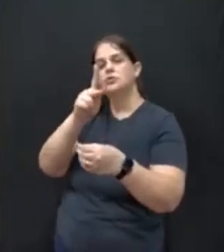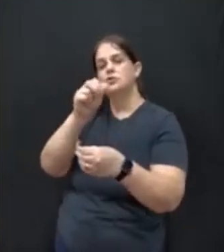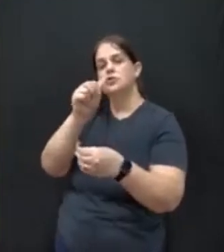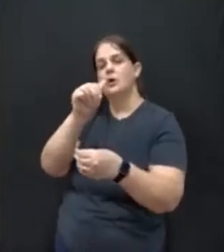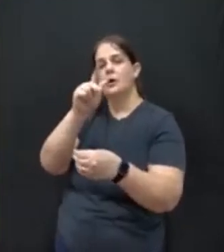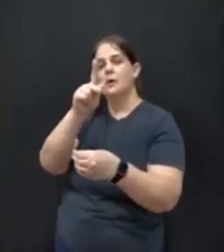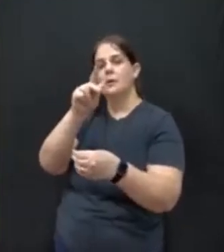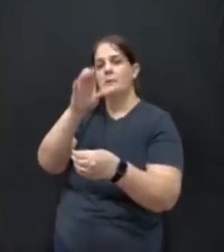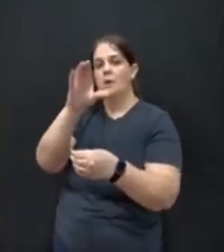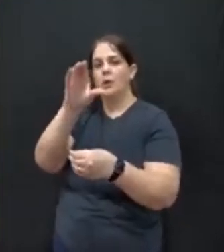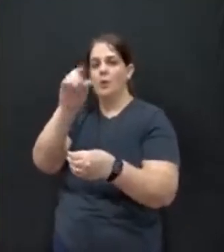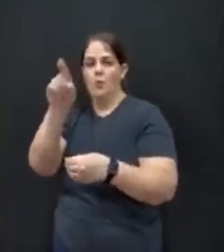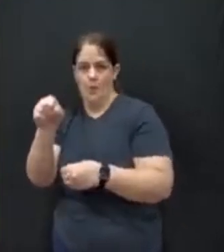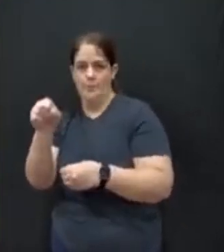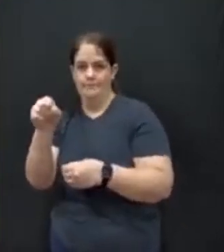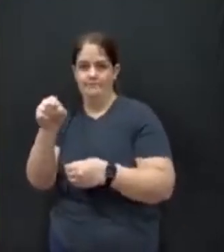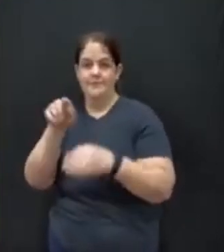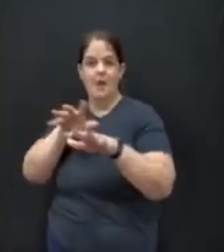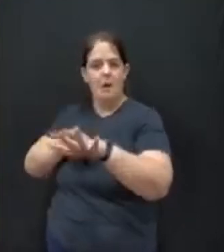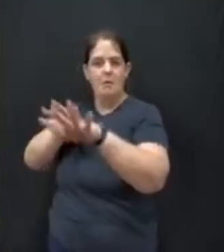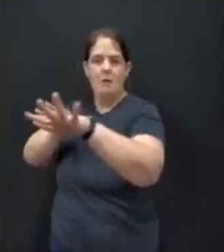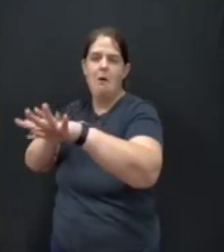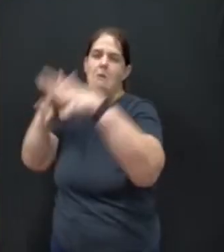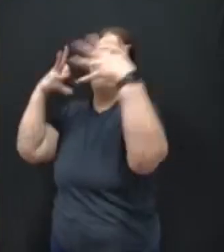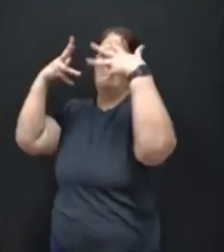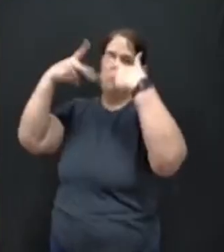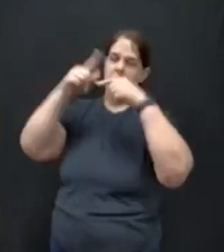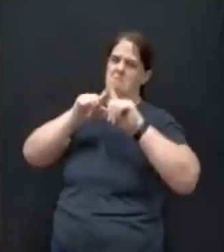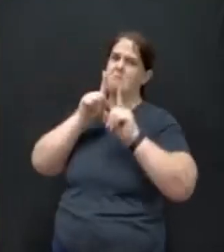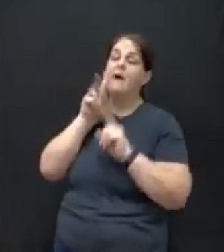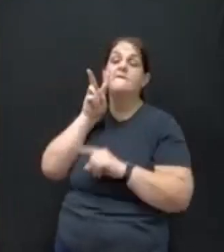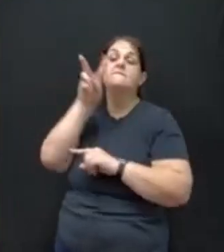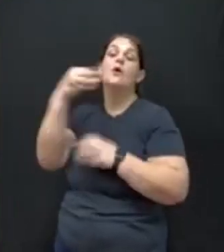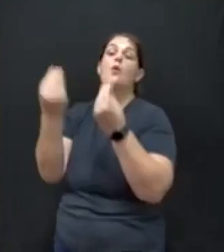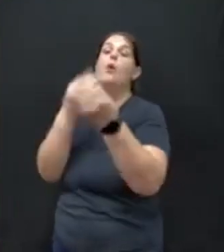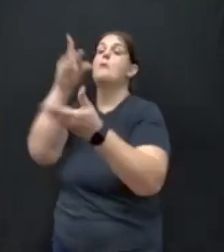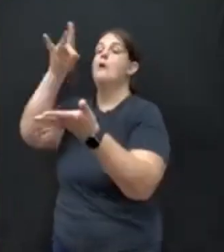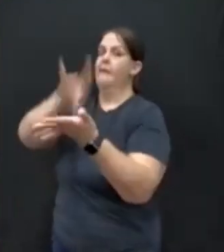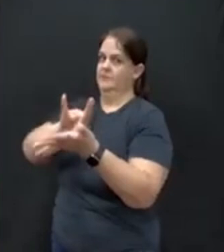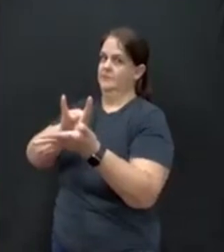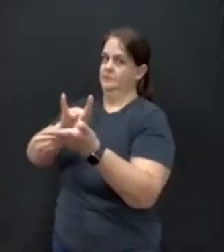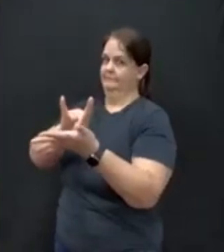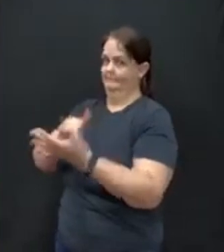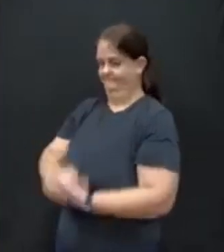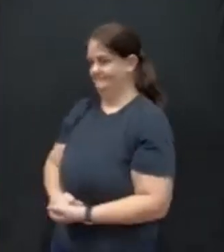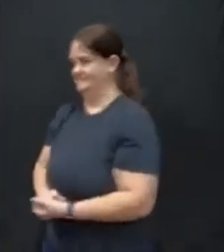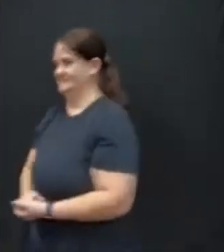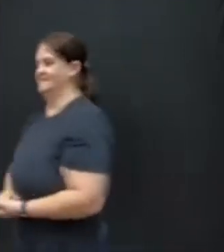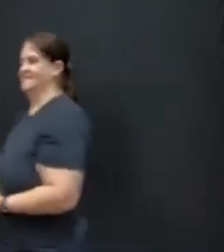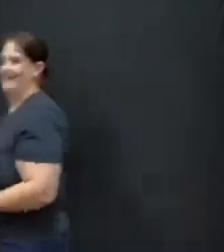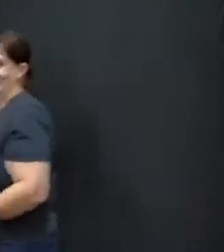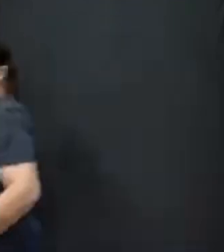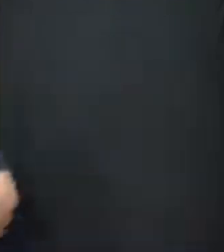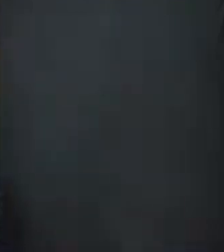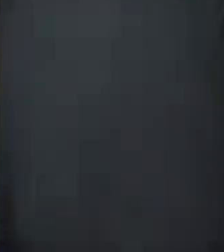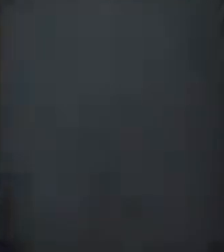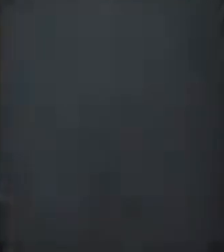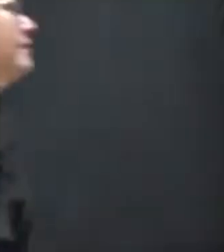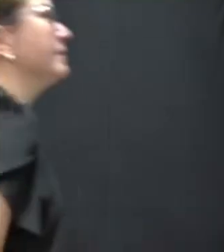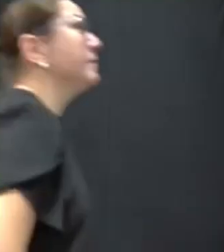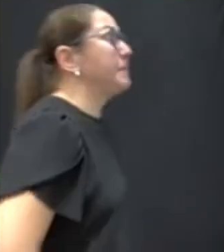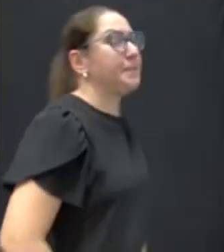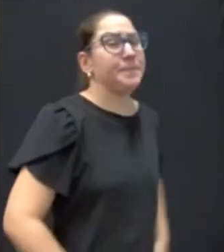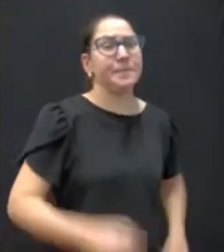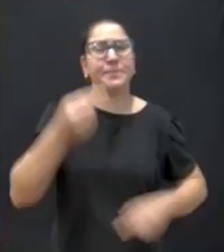Porque o mal no marketing é bonito. Agora tem que ir lá conhecer a realidade. Pense se realmente está tendo alguma política pública